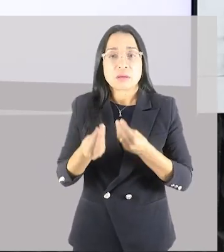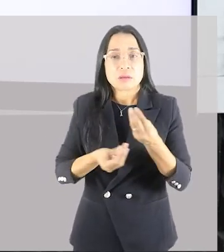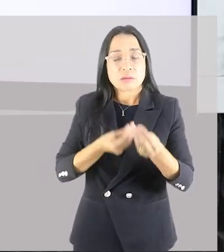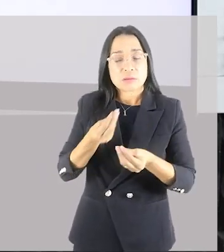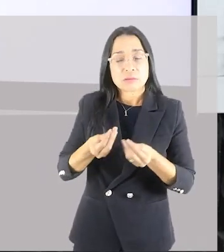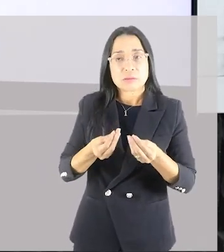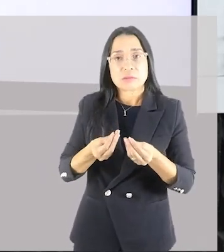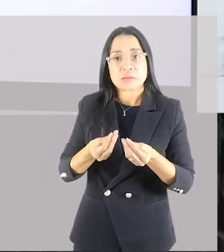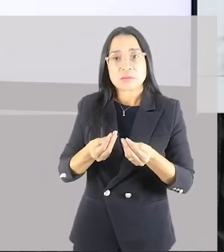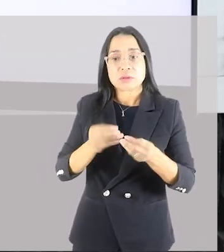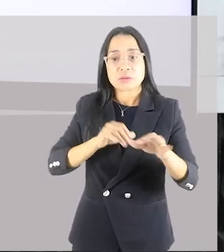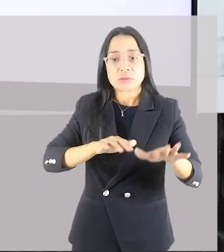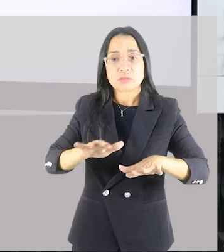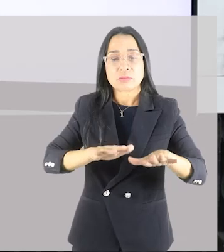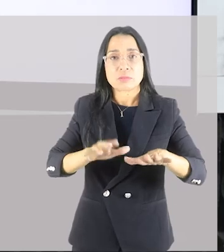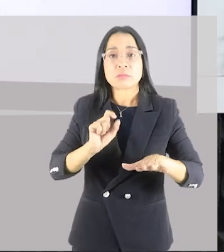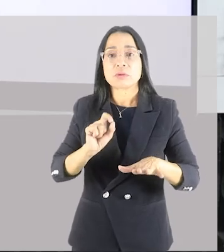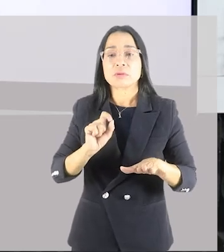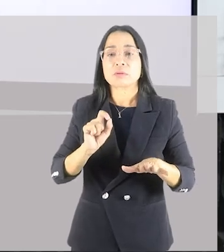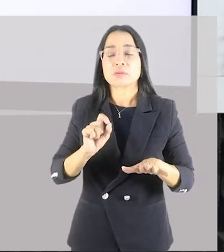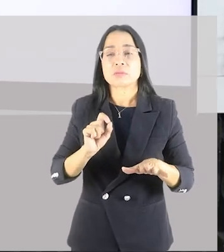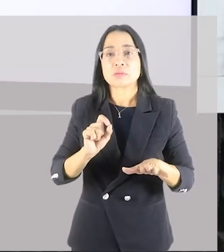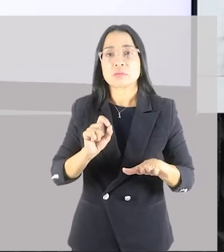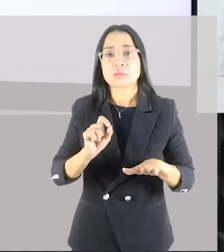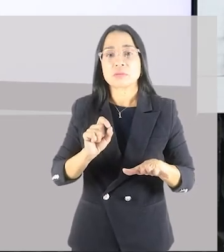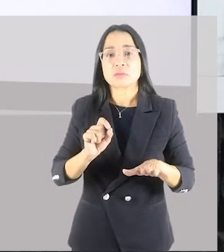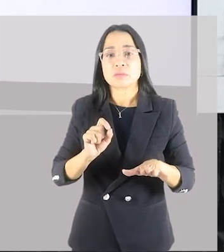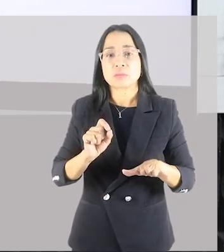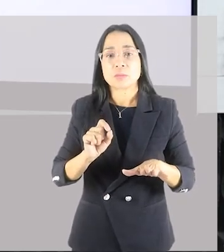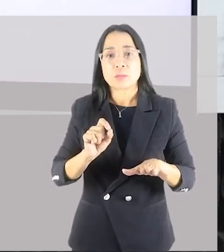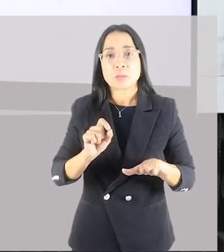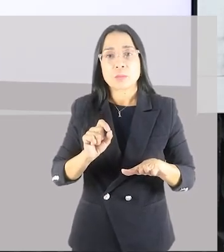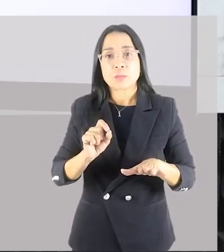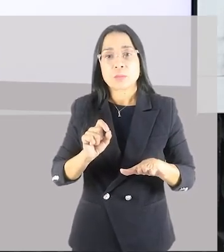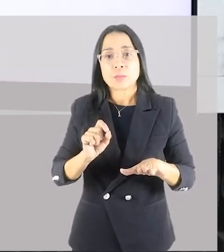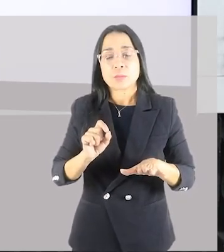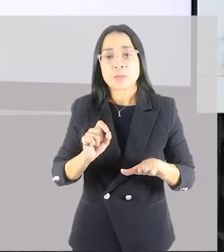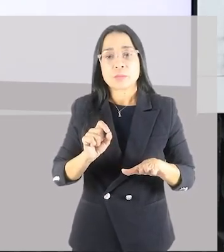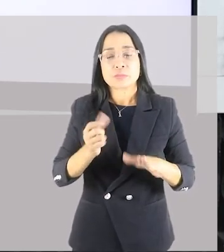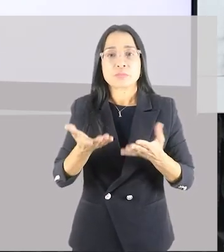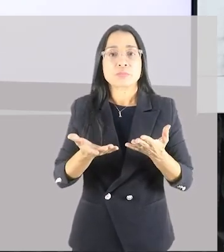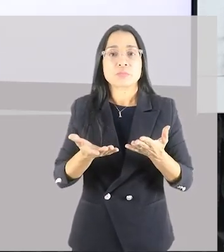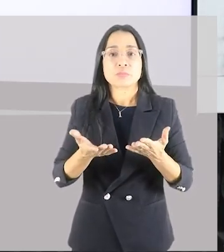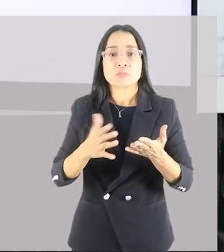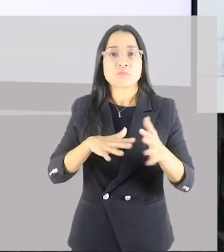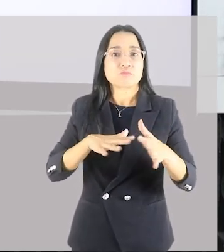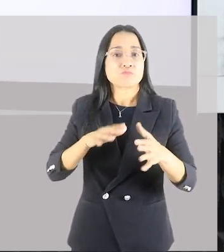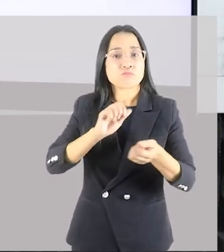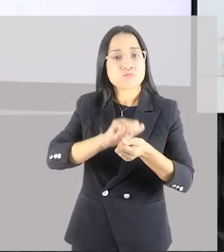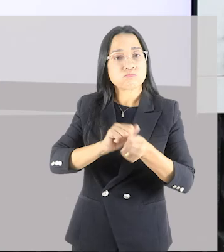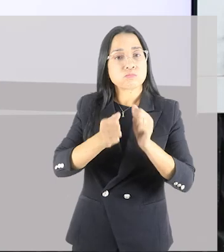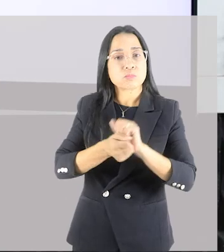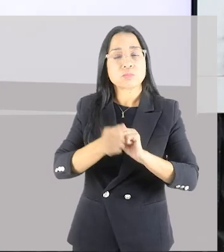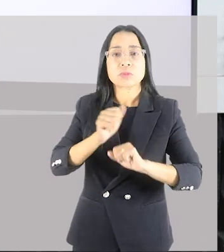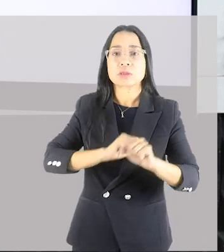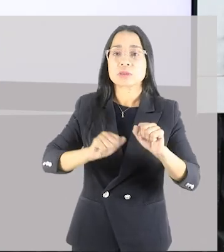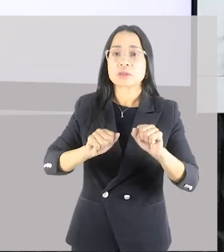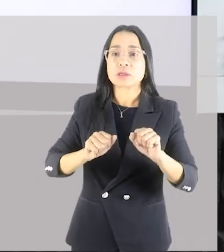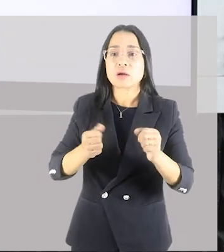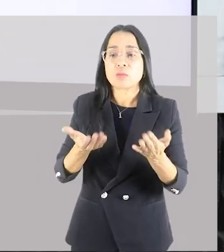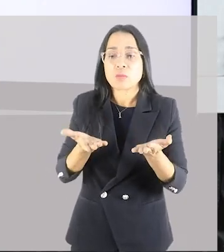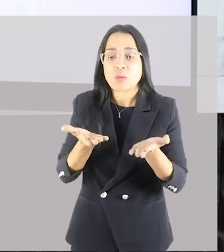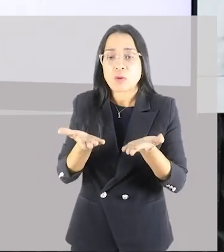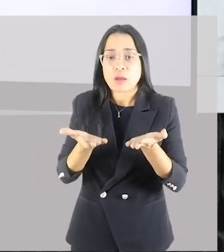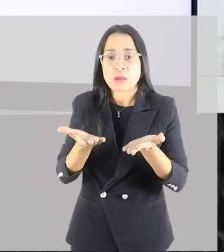estresse, essa quebra da homeostase, essa quebra do equilíbrio, é que a gente vai ter a